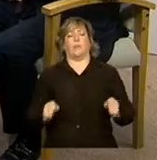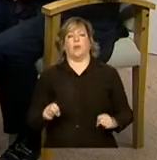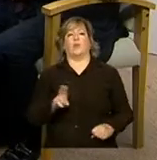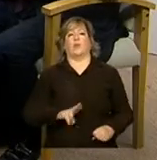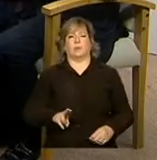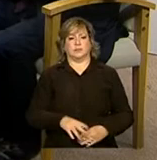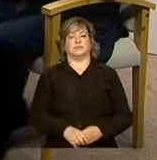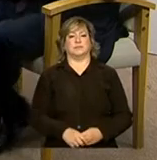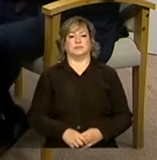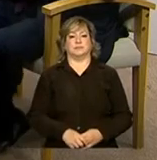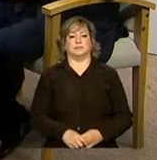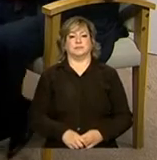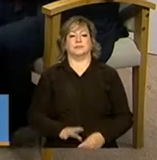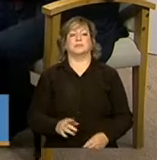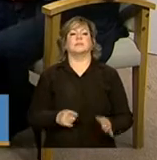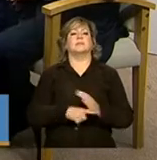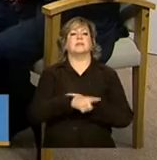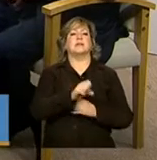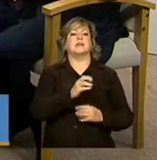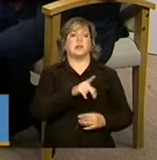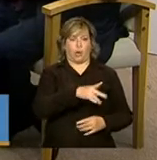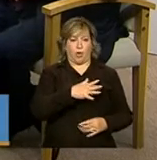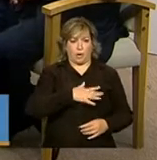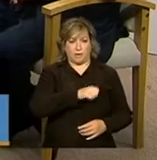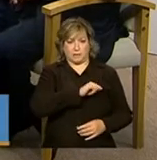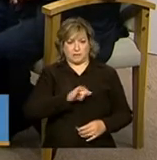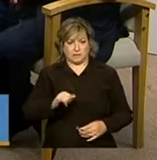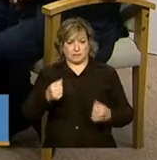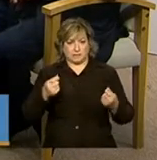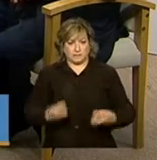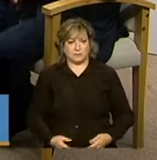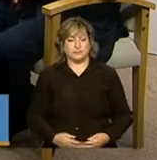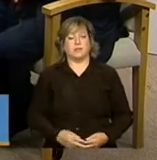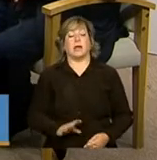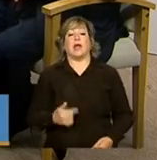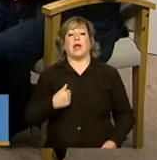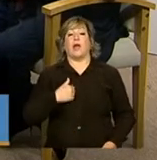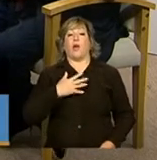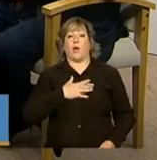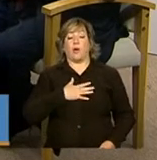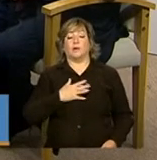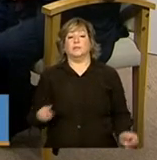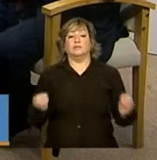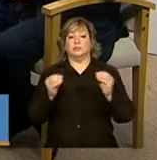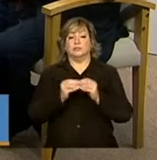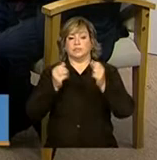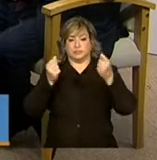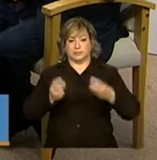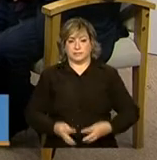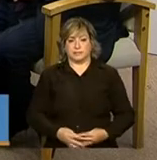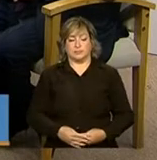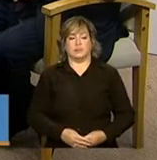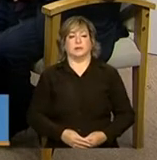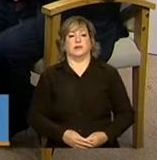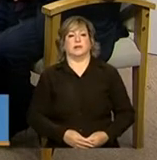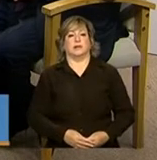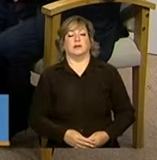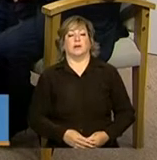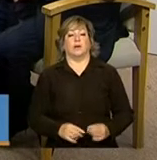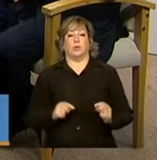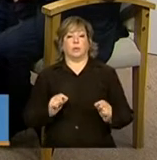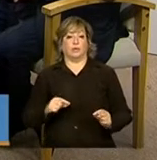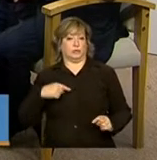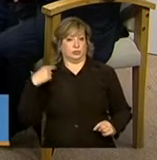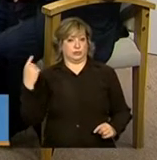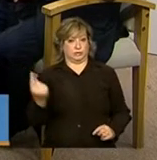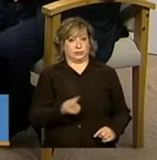recurso. Sérgio, gostaria de complementar? O que eu gostaria de complementar, como o Maurício fala, é que, geralmente,